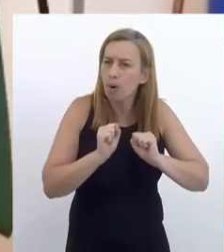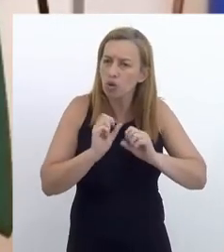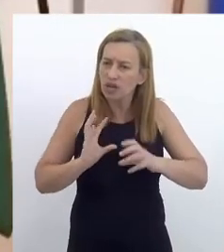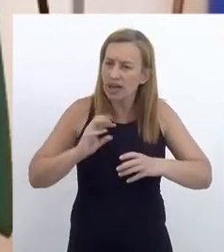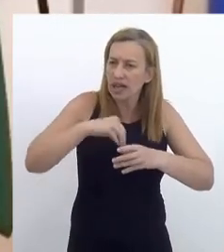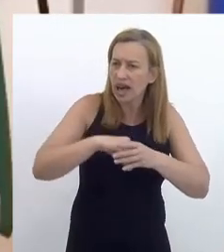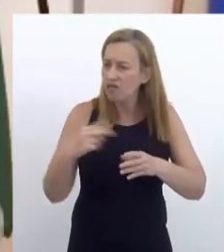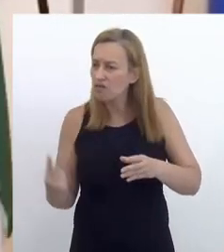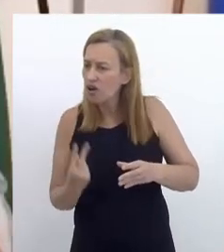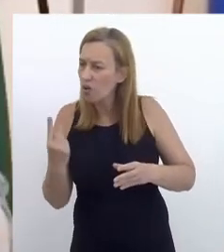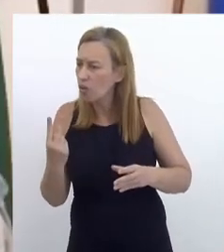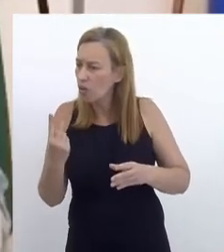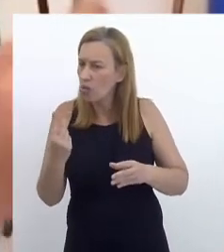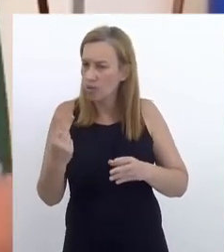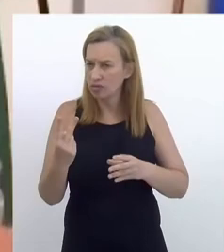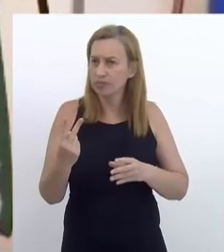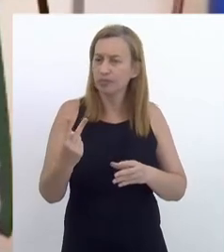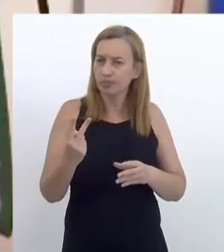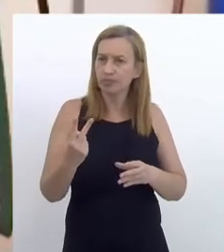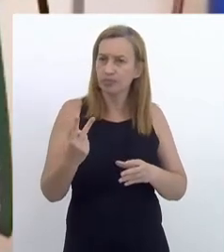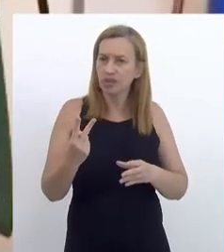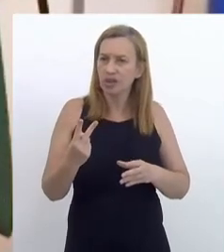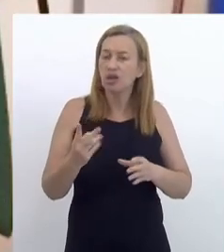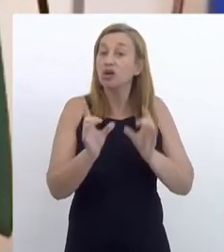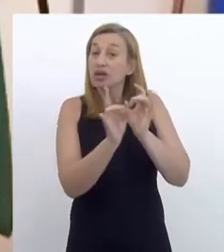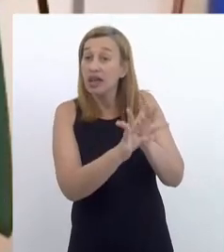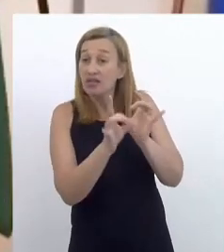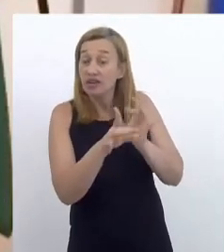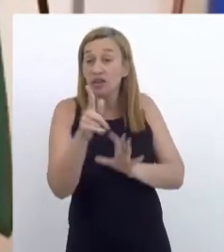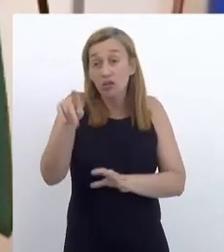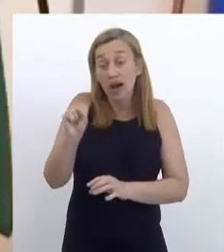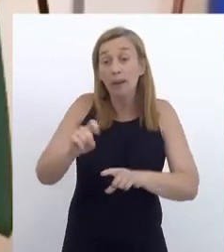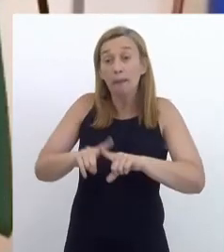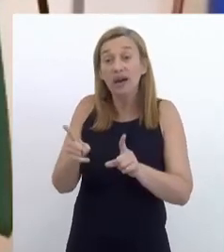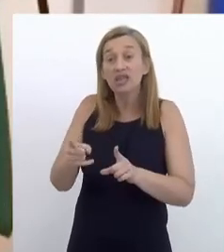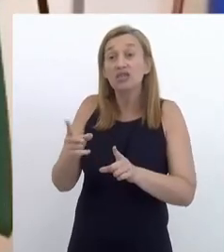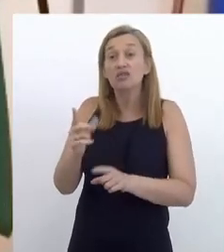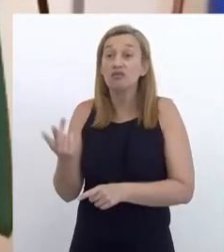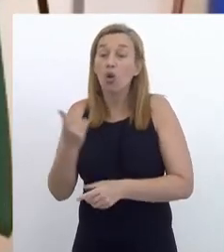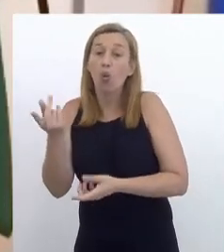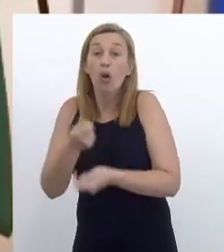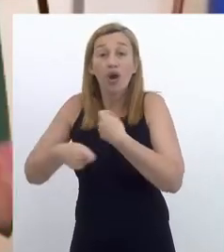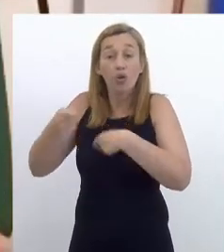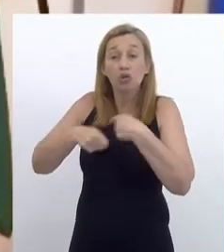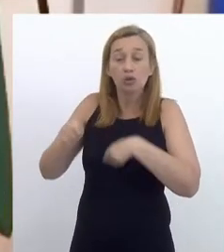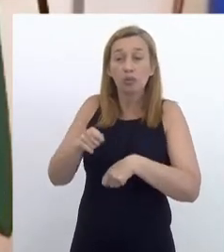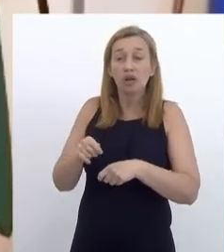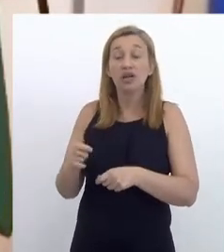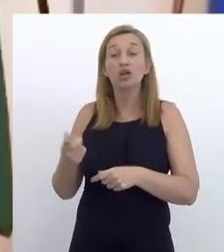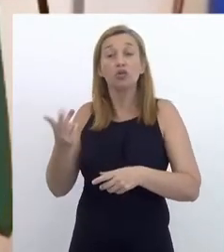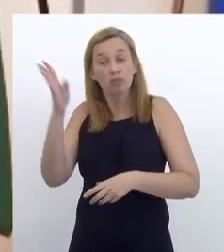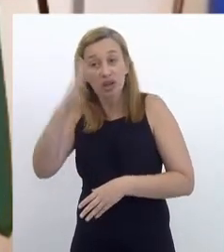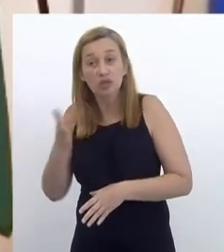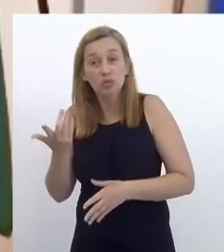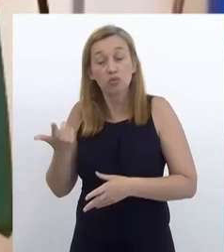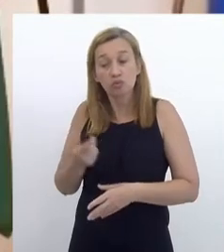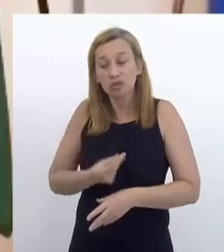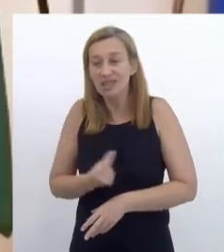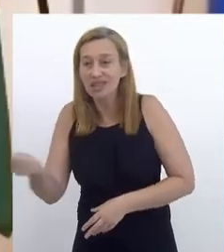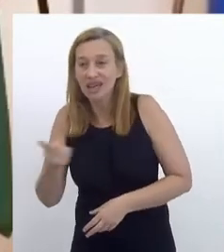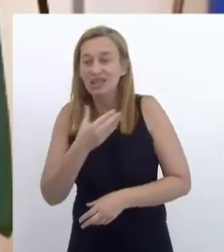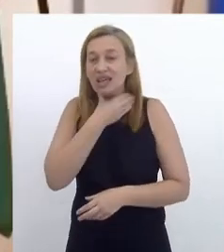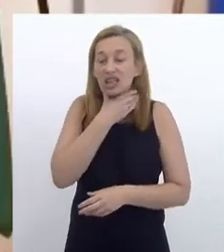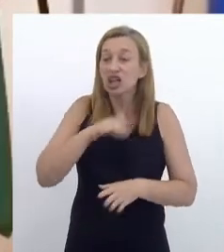agregar valor além da venda do gás, mas sim valores econômicos, para que o Brasil possa sair da crise.